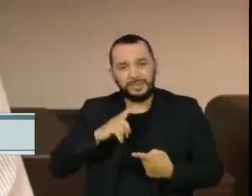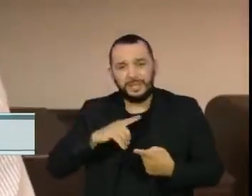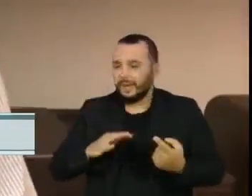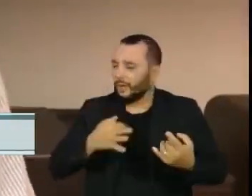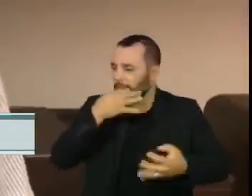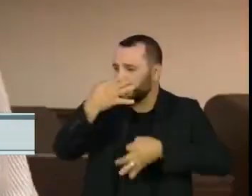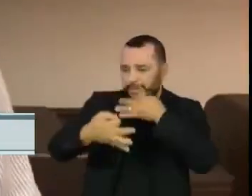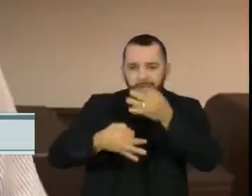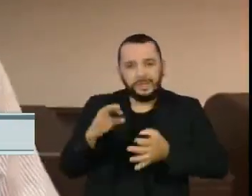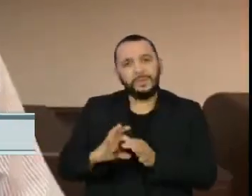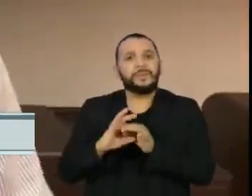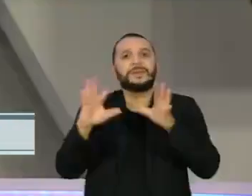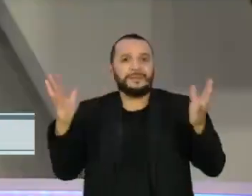liberdade também de cátedra. Obrigado. E aí